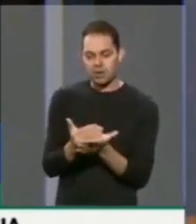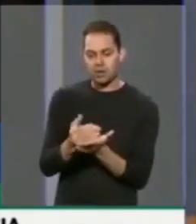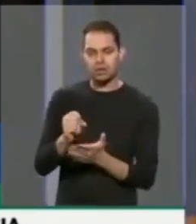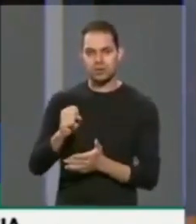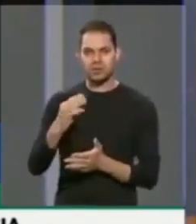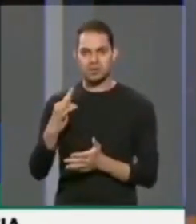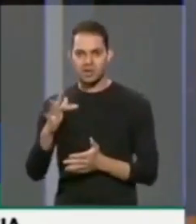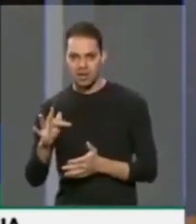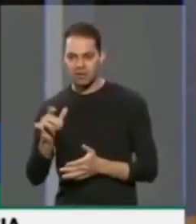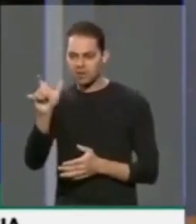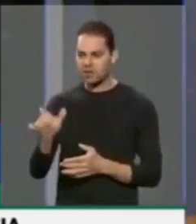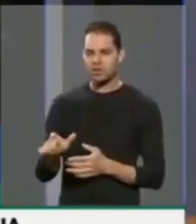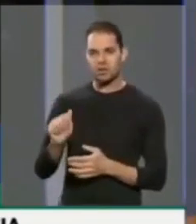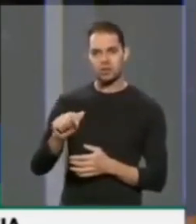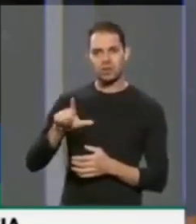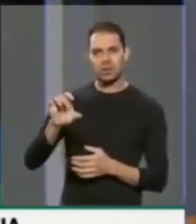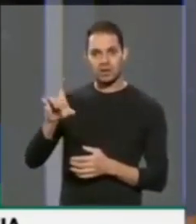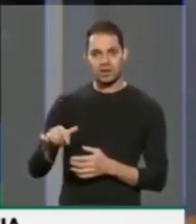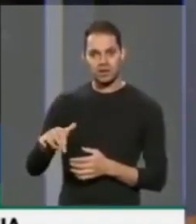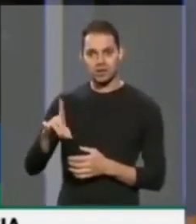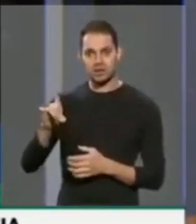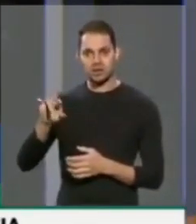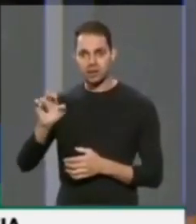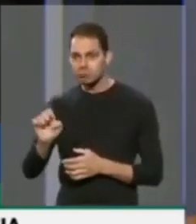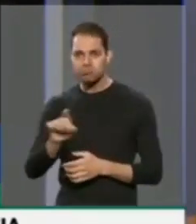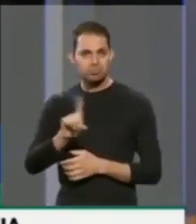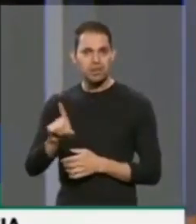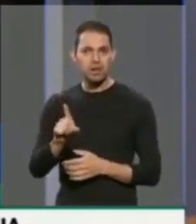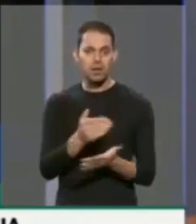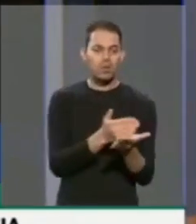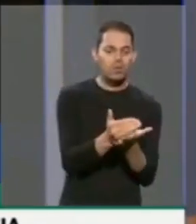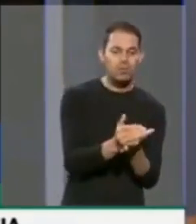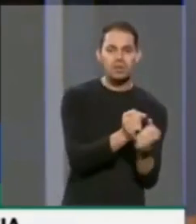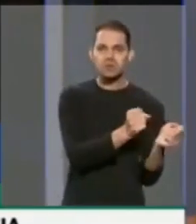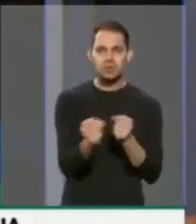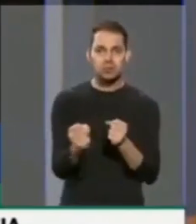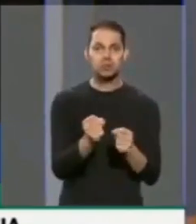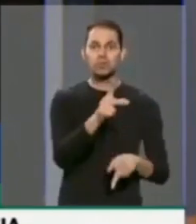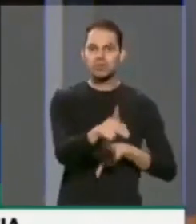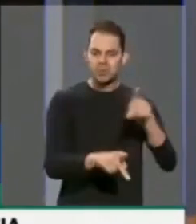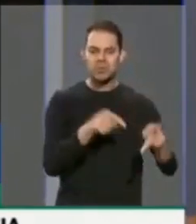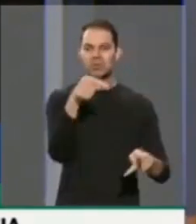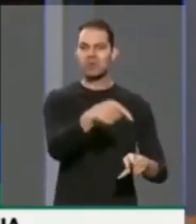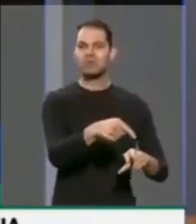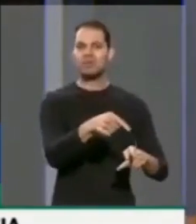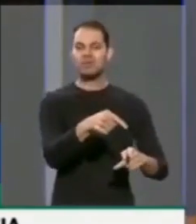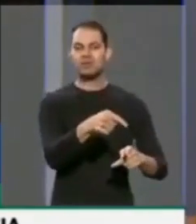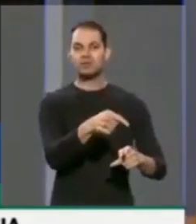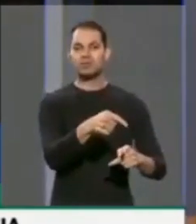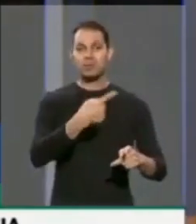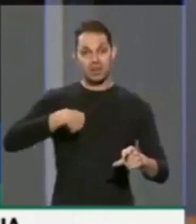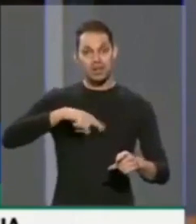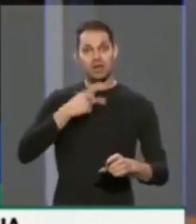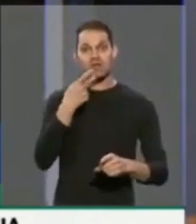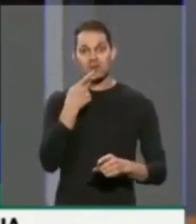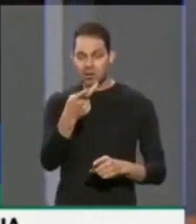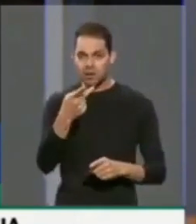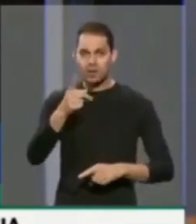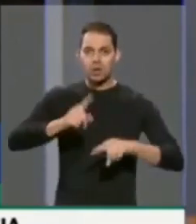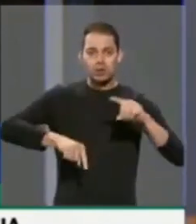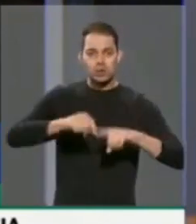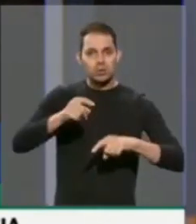Alexandre de Moraes, e sim do povo. Nós temos que recorrer sim. E eu disse que faríamos recursos